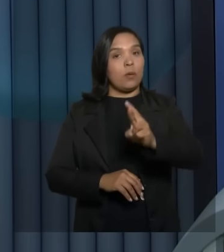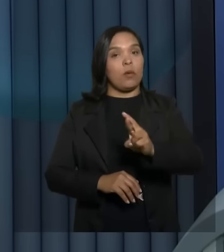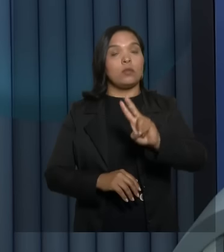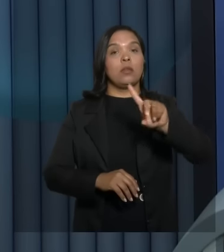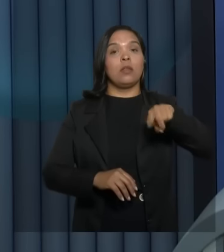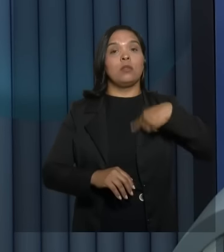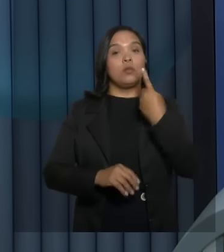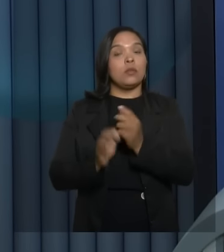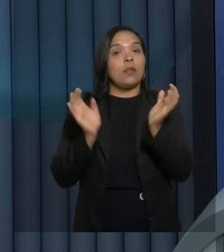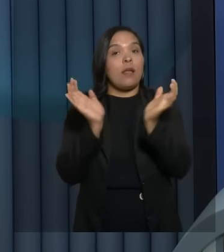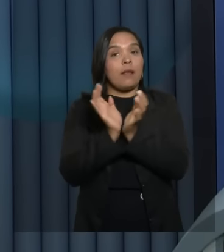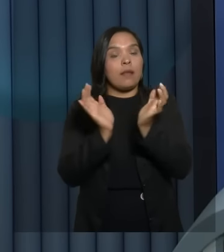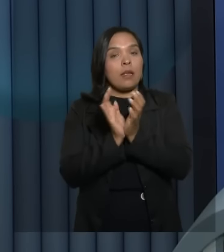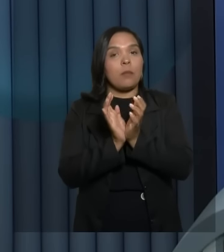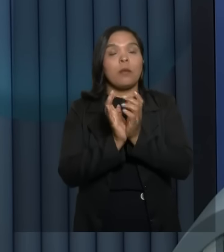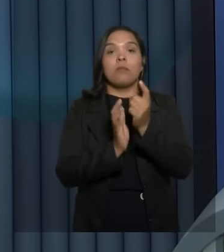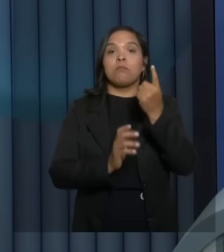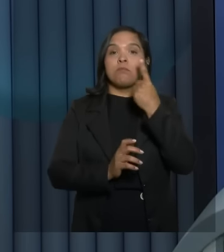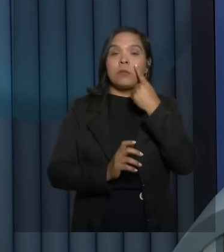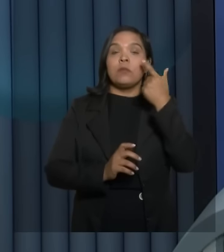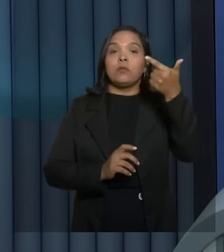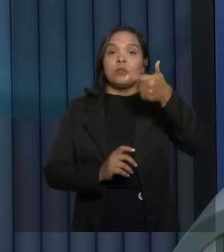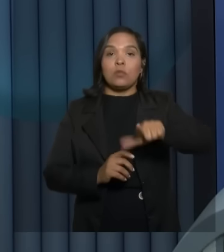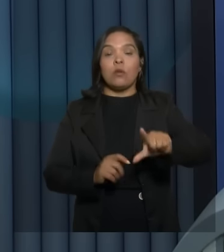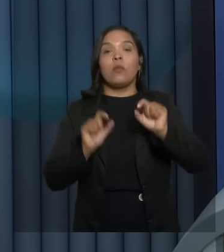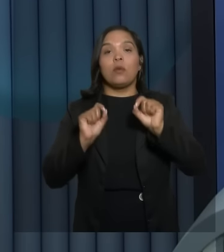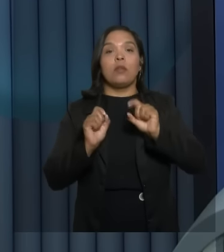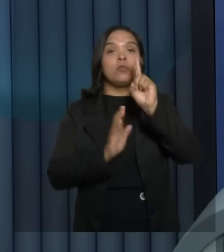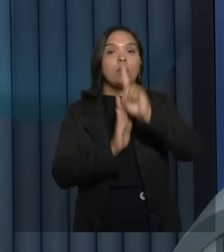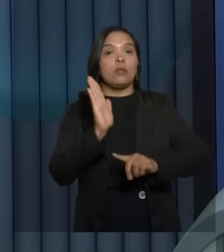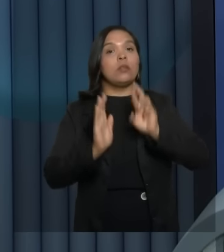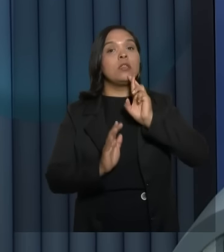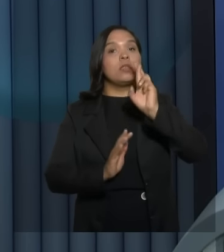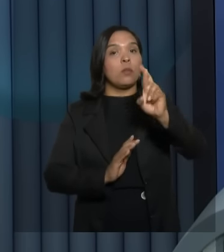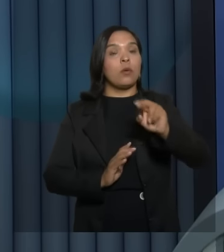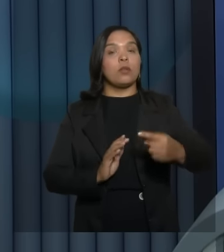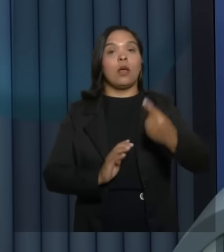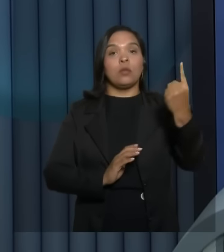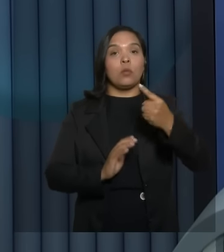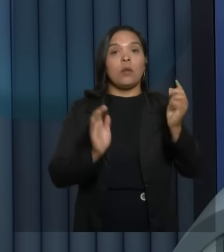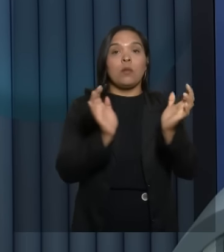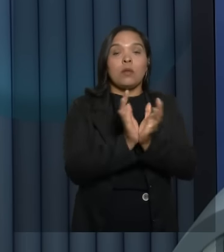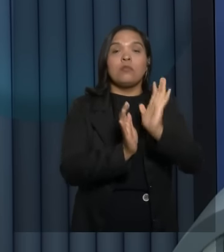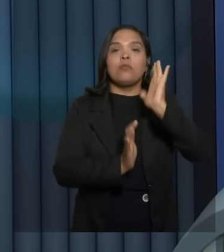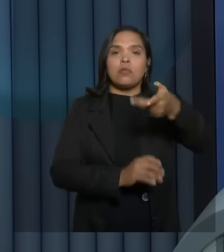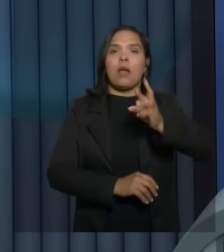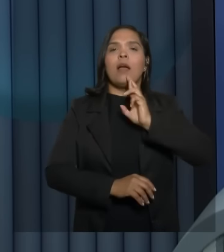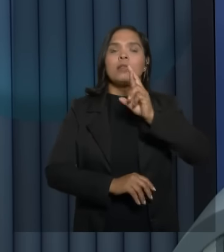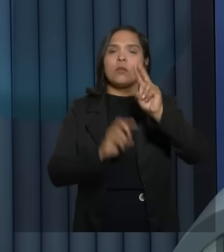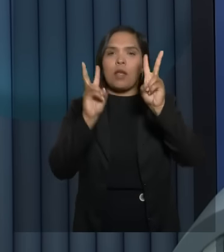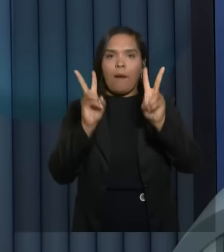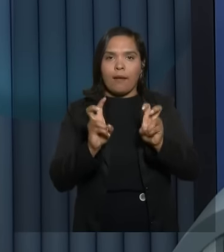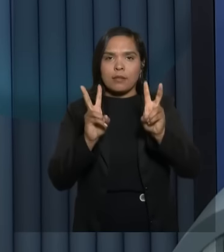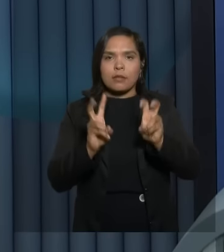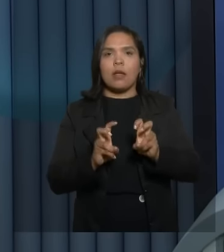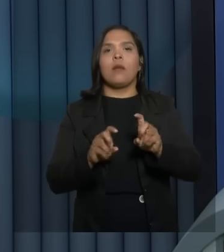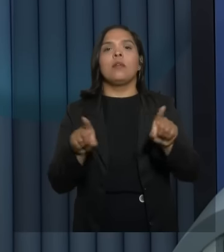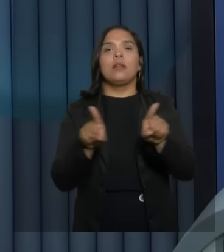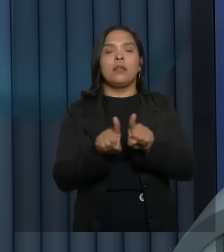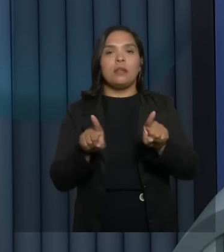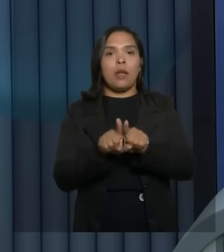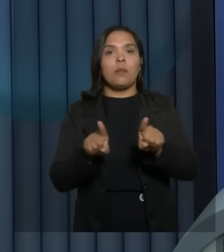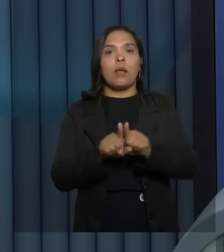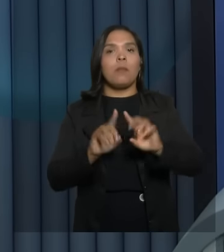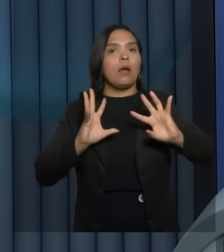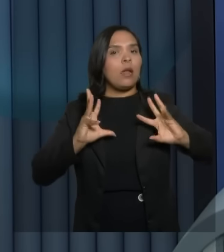equipe jurídica está reafirmando que o direito de resposta concedido no primeiro bloco já respondeu a essa questão e isso vale também